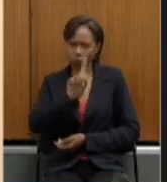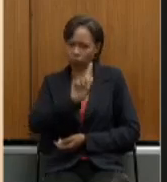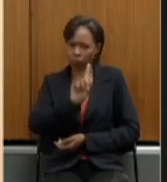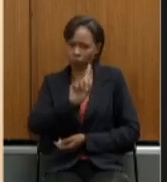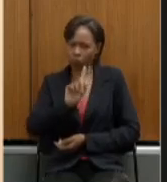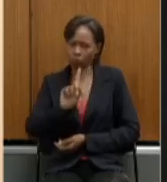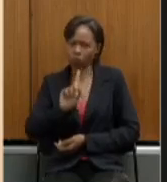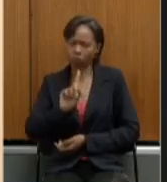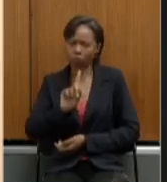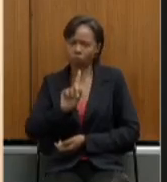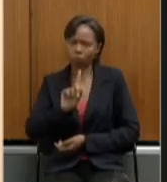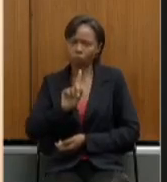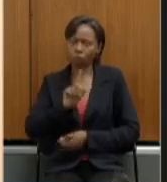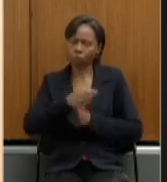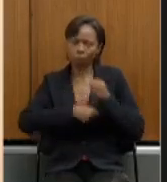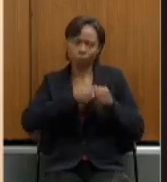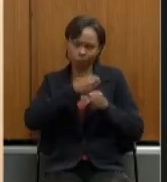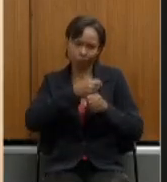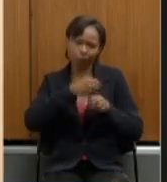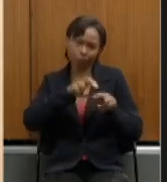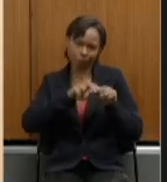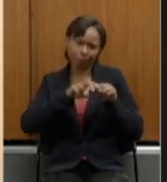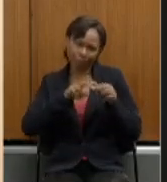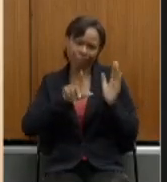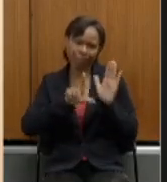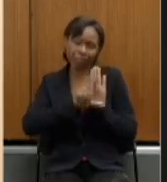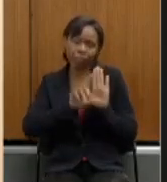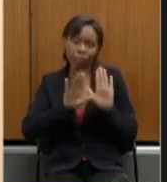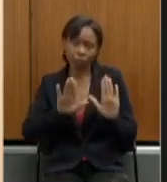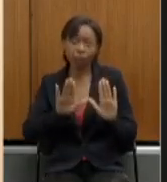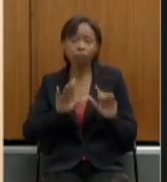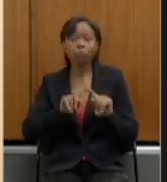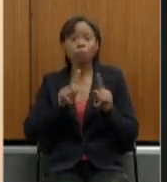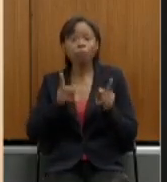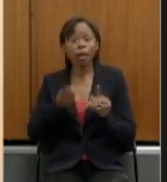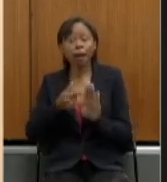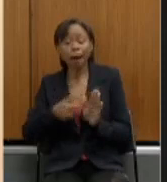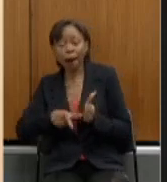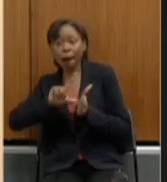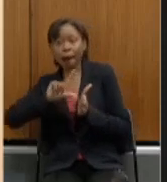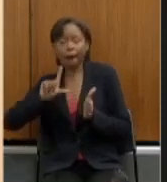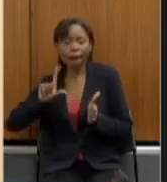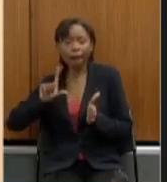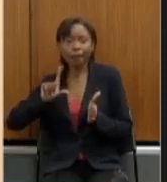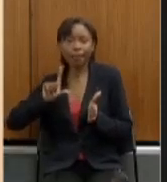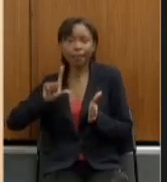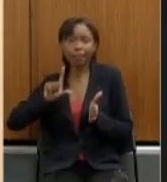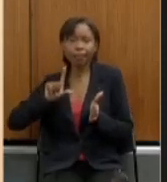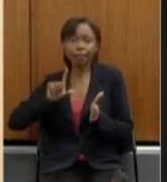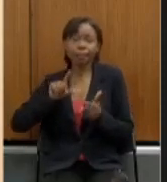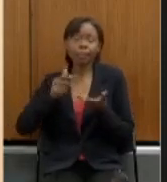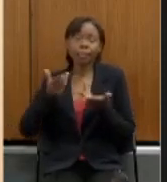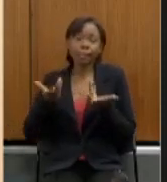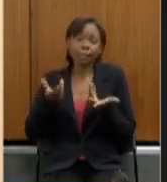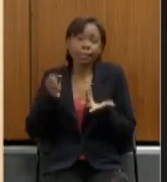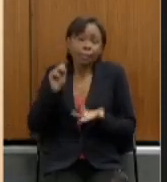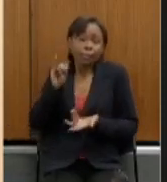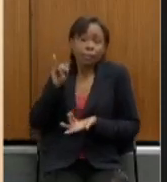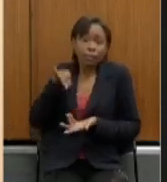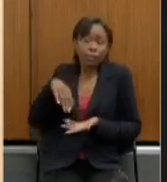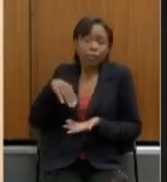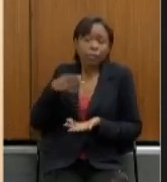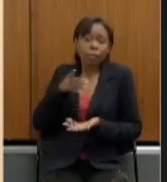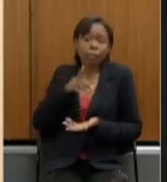anual por não ser aplicável mas a anterioridade nonagesimal sim de modo que somente